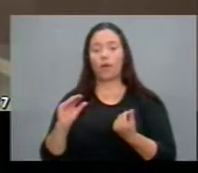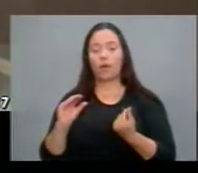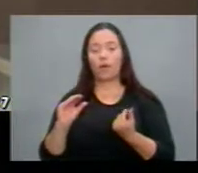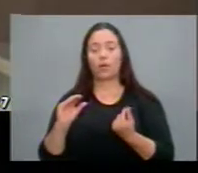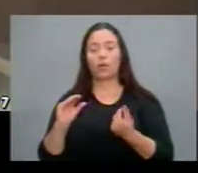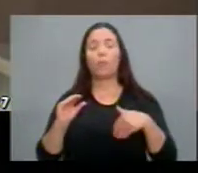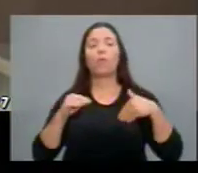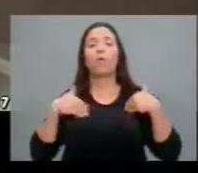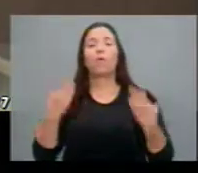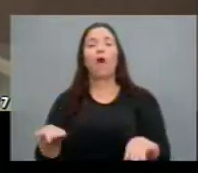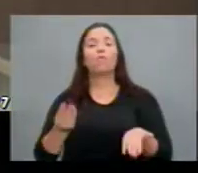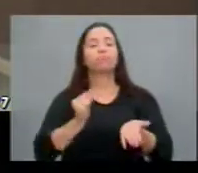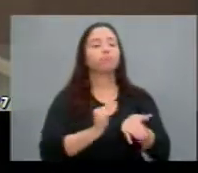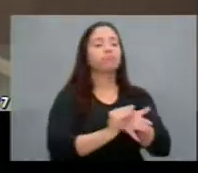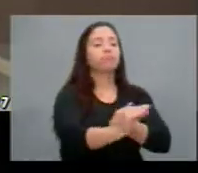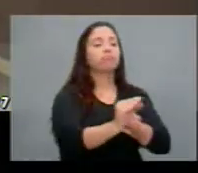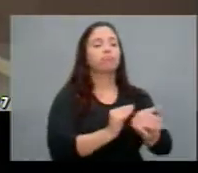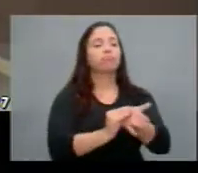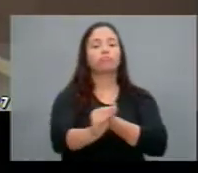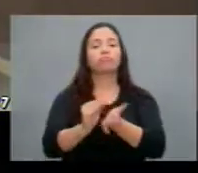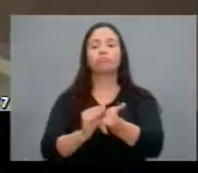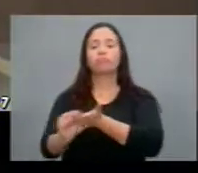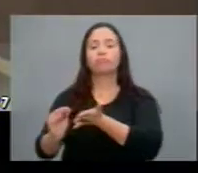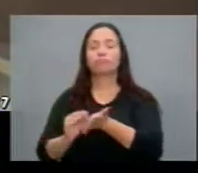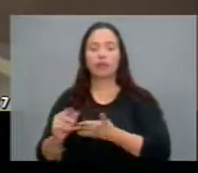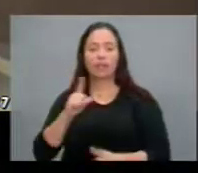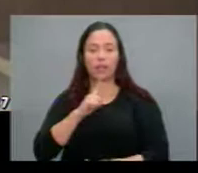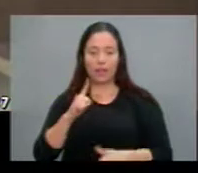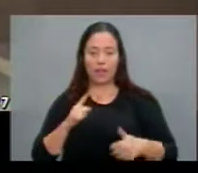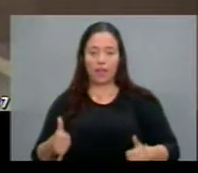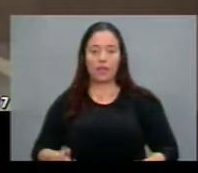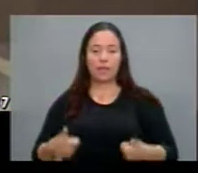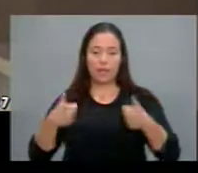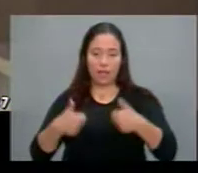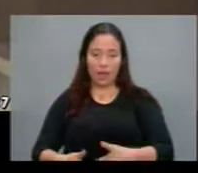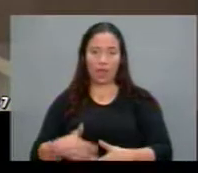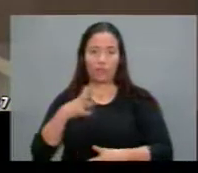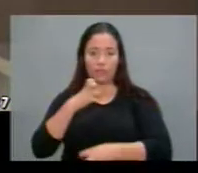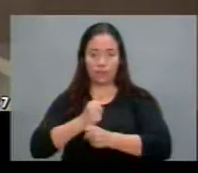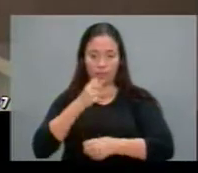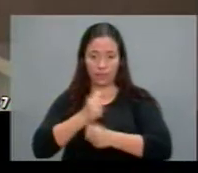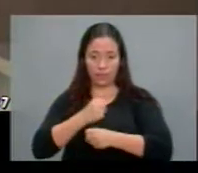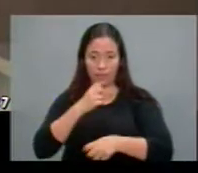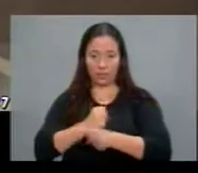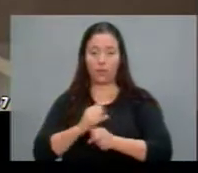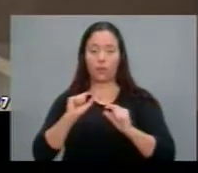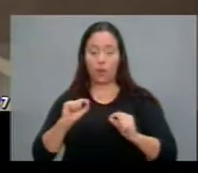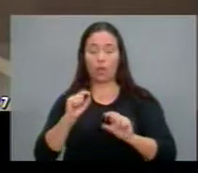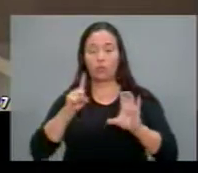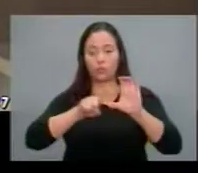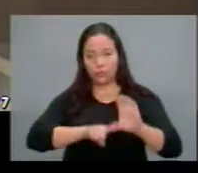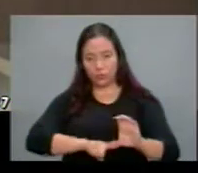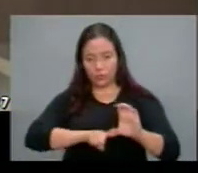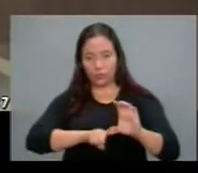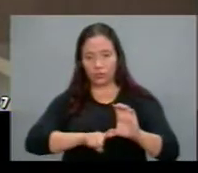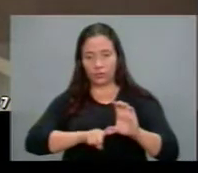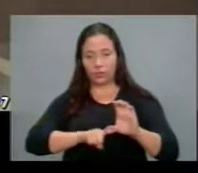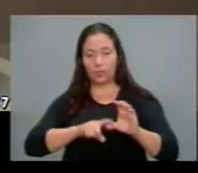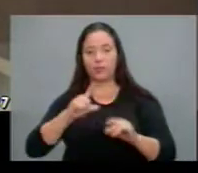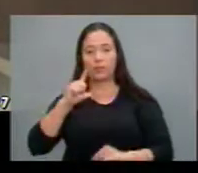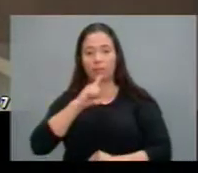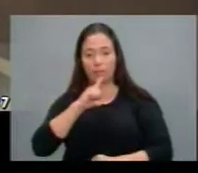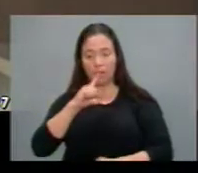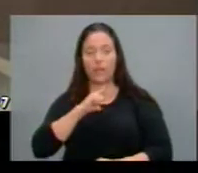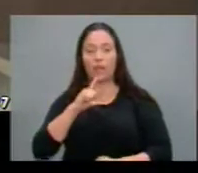qual título jurídico o gasto foi efetuado e o exercício financeiro do surgimento da dívida e o exercício